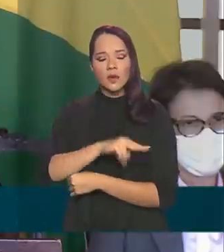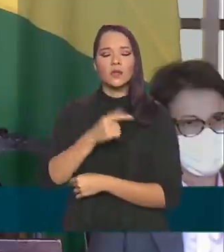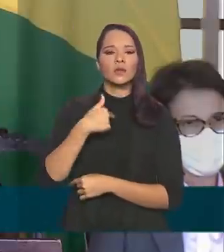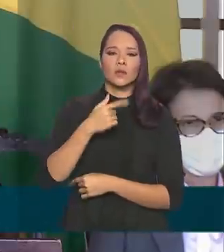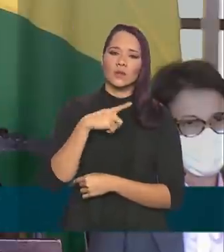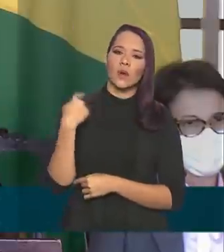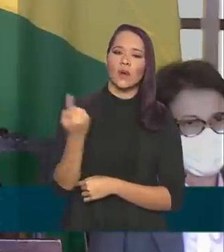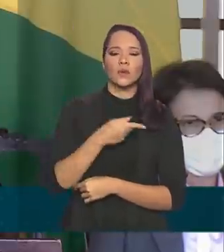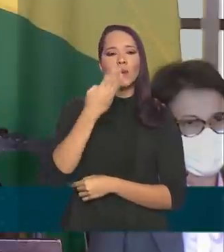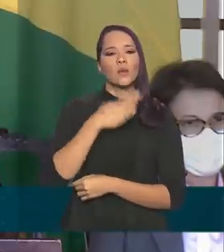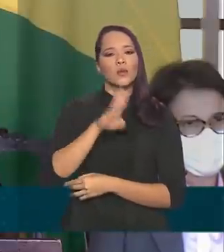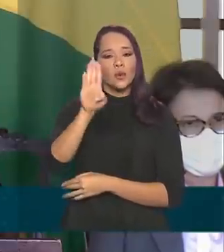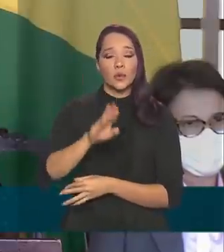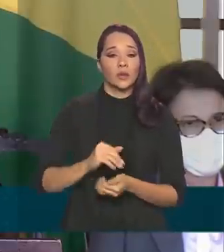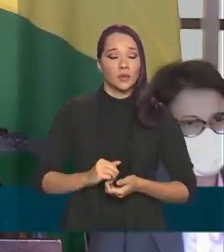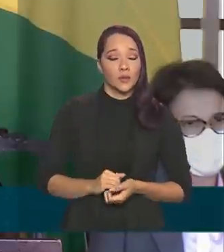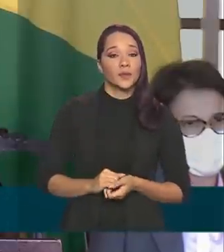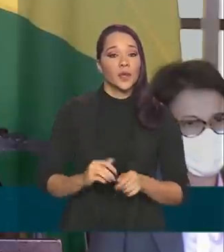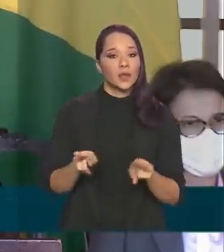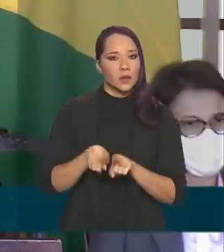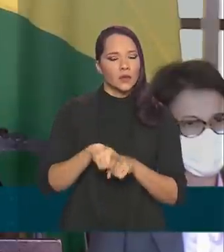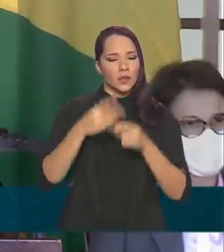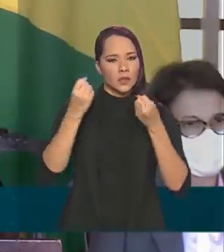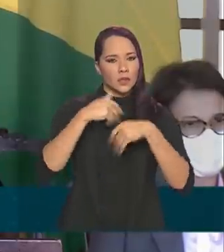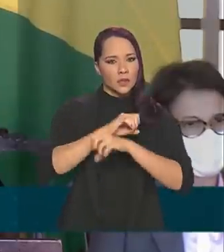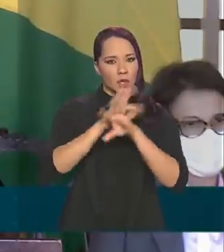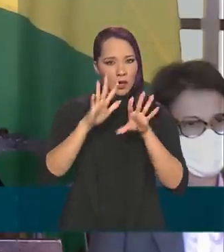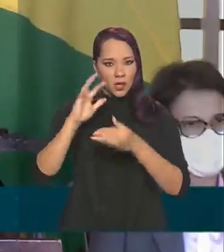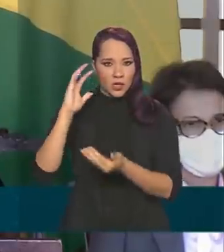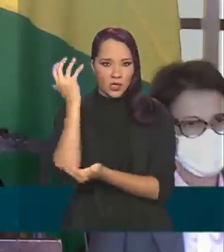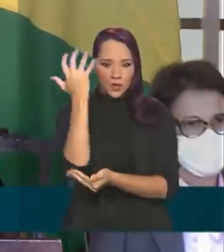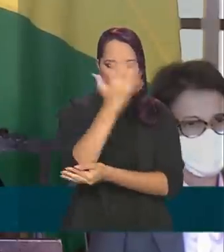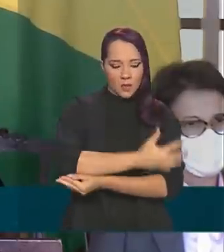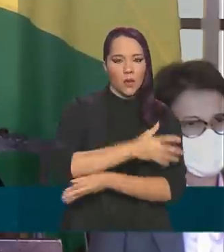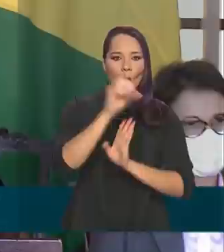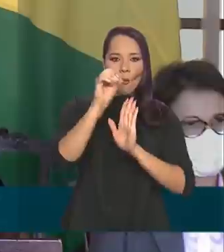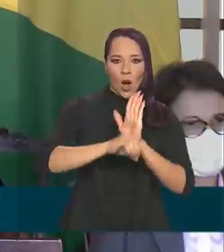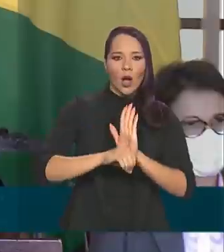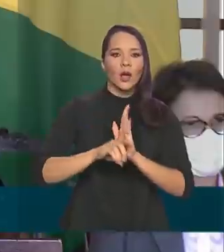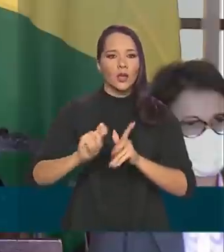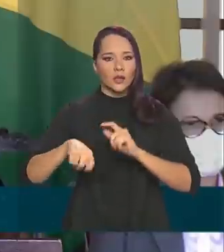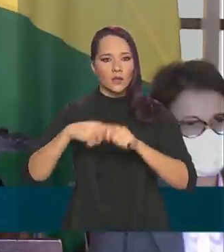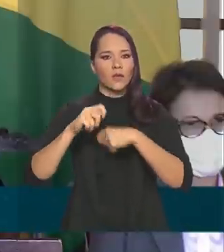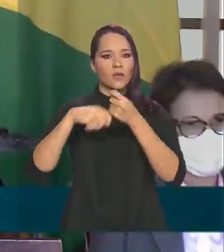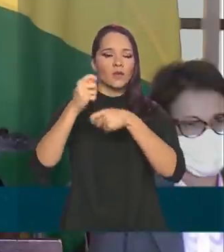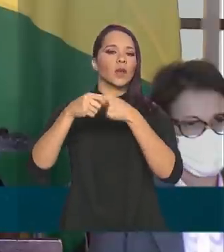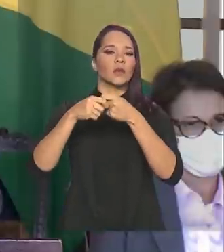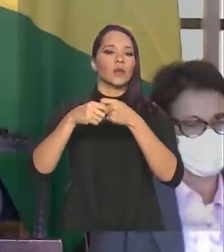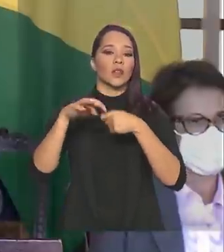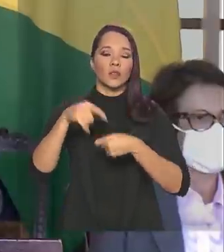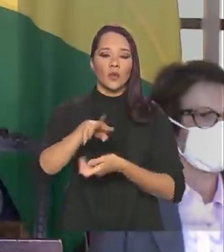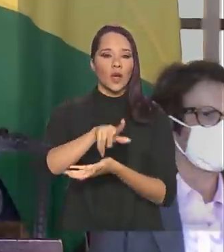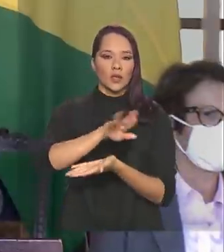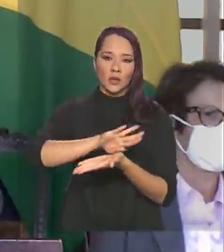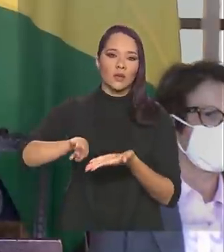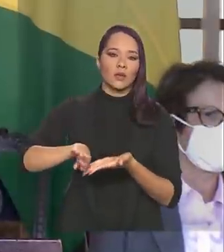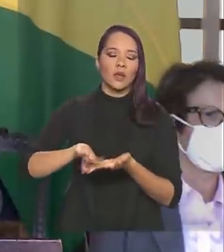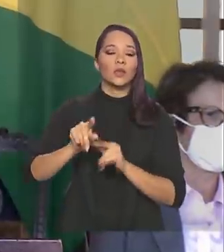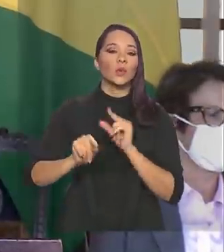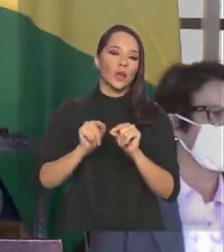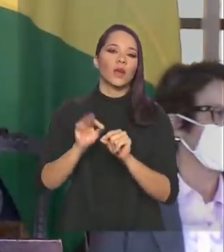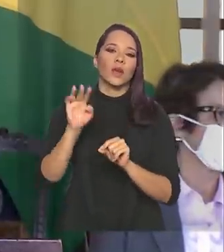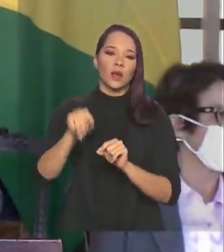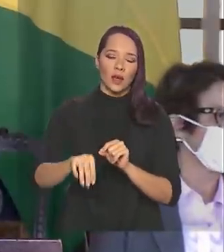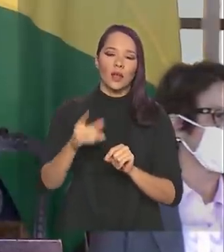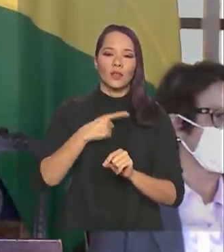compromisso e deixando claro que desmatamento zero e desenvolvimento econômico não são excludentes, muito pelo contrário.